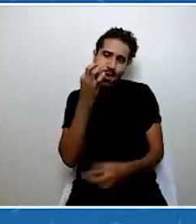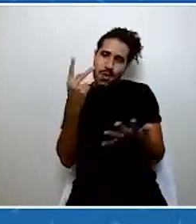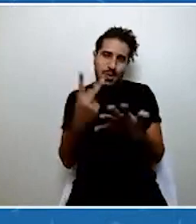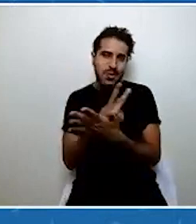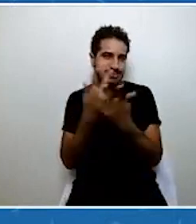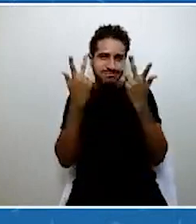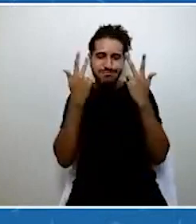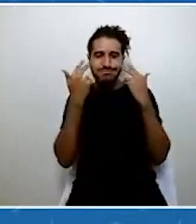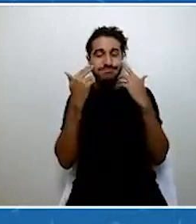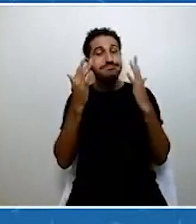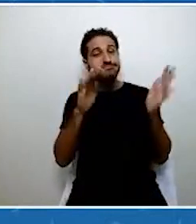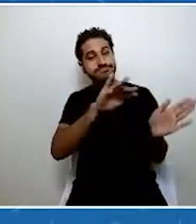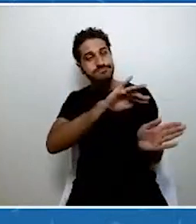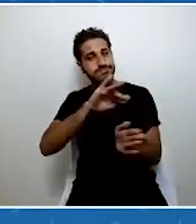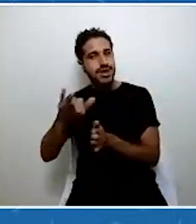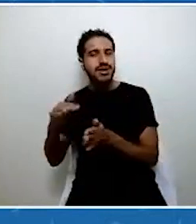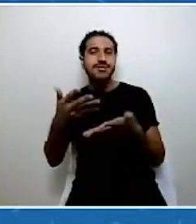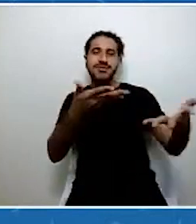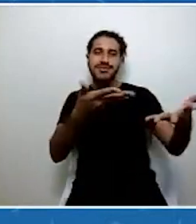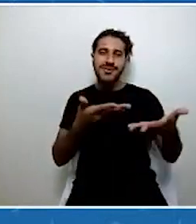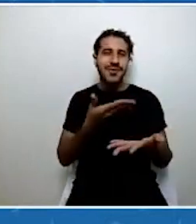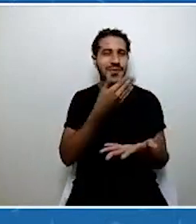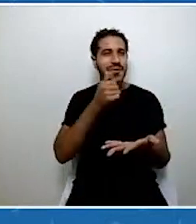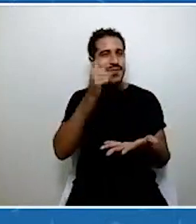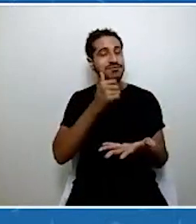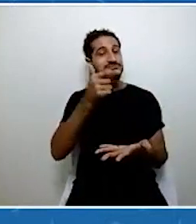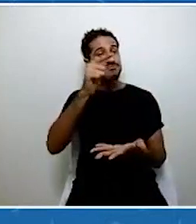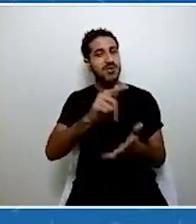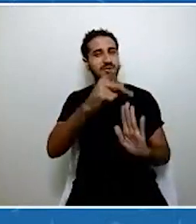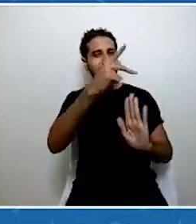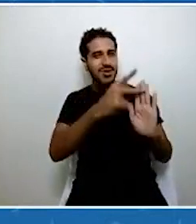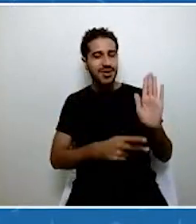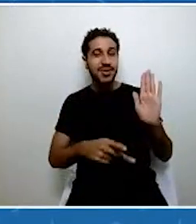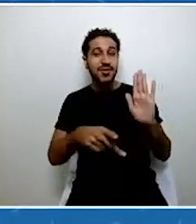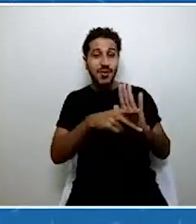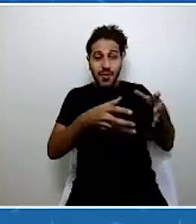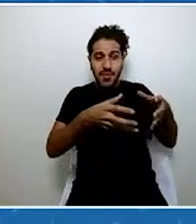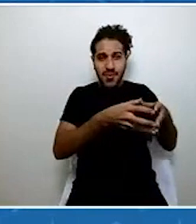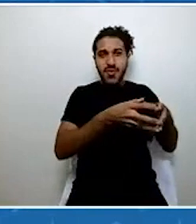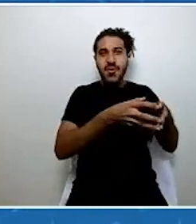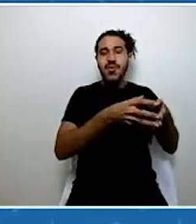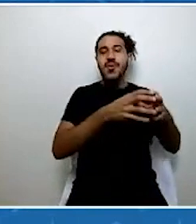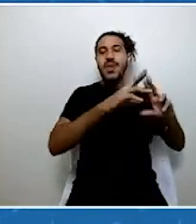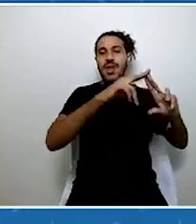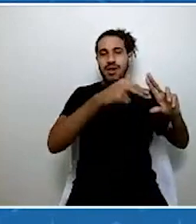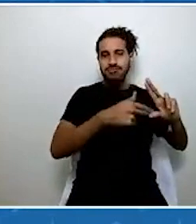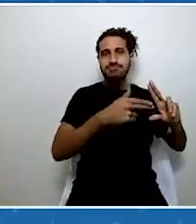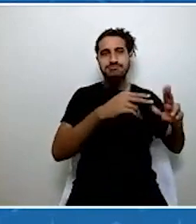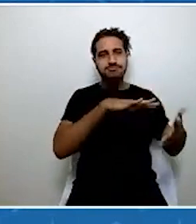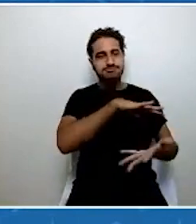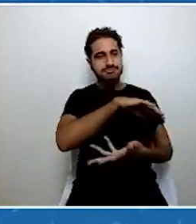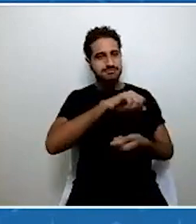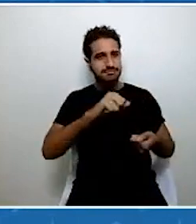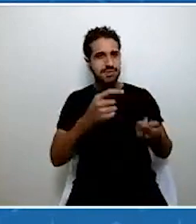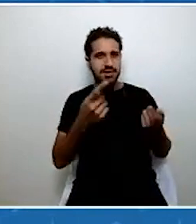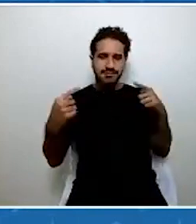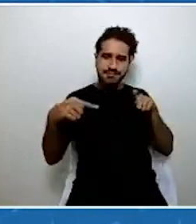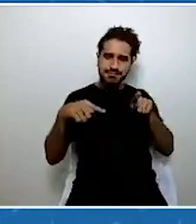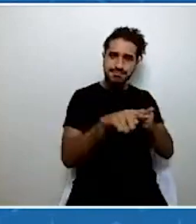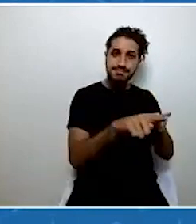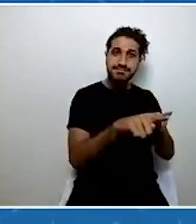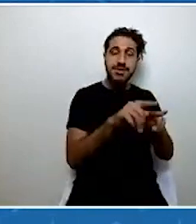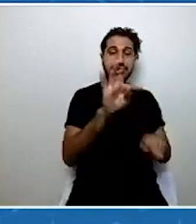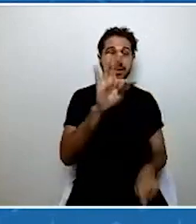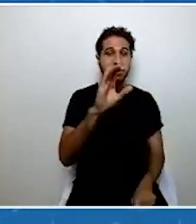Bom, bem-vindos e bem-vindas, essa é mais uma iniciativa da Rede do Legislativo Sustentável, uma parceria entre o Tribunal de